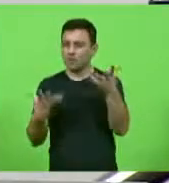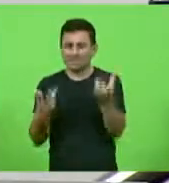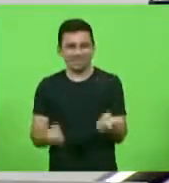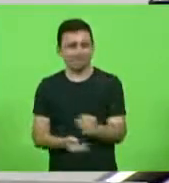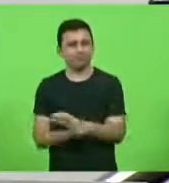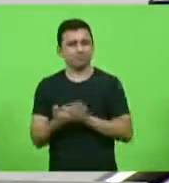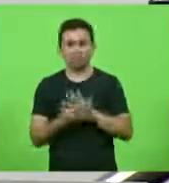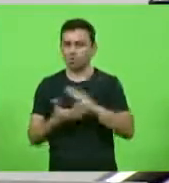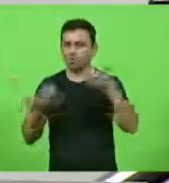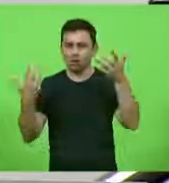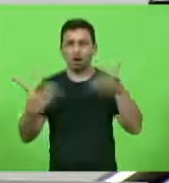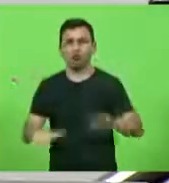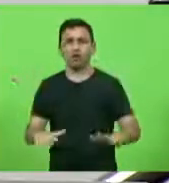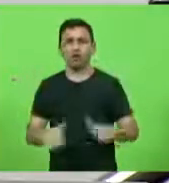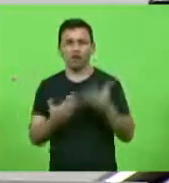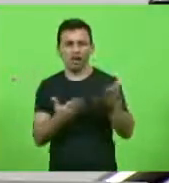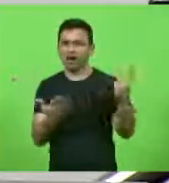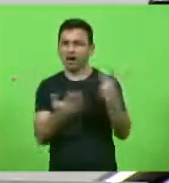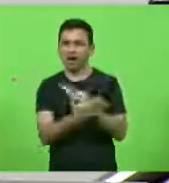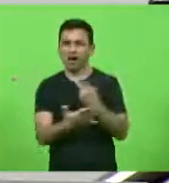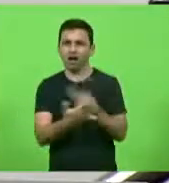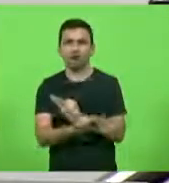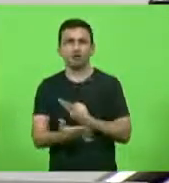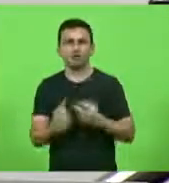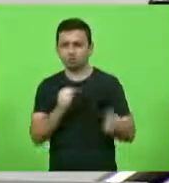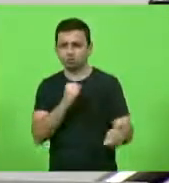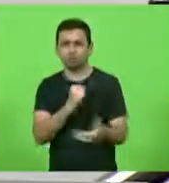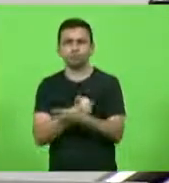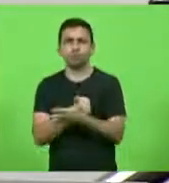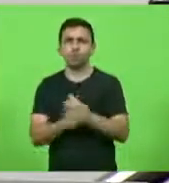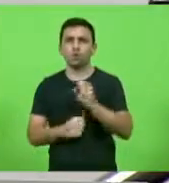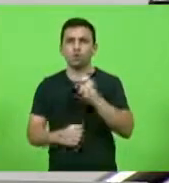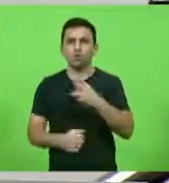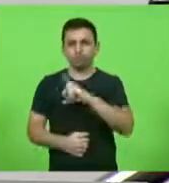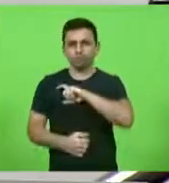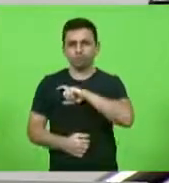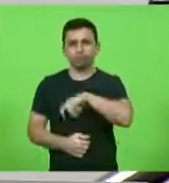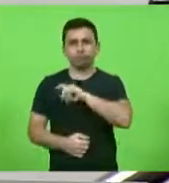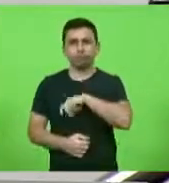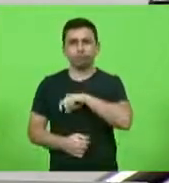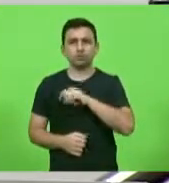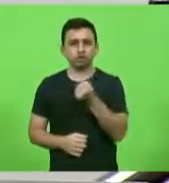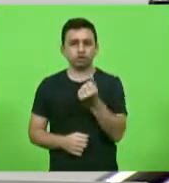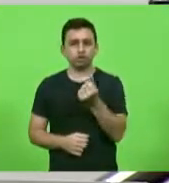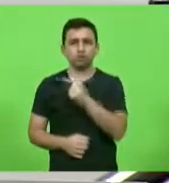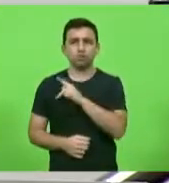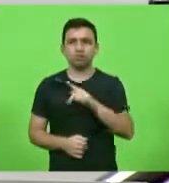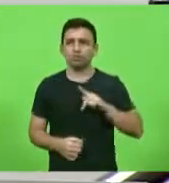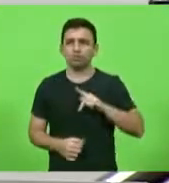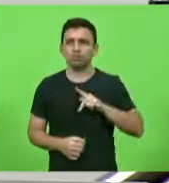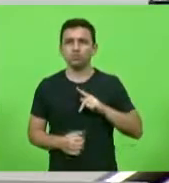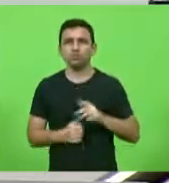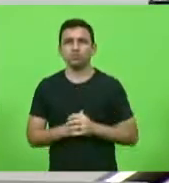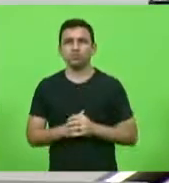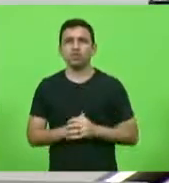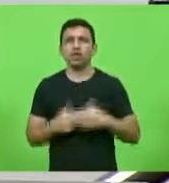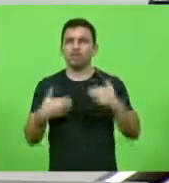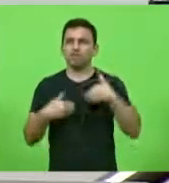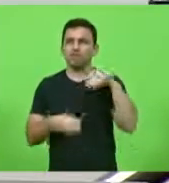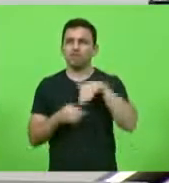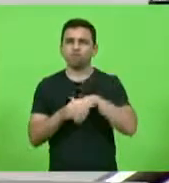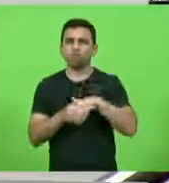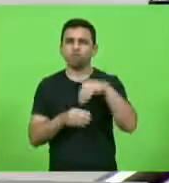a impunidade quando se trata de corrupção ou má fé da aplicação do dinheiro público eu votei com a